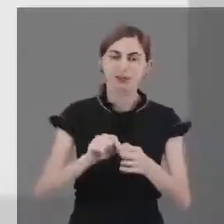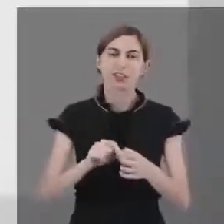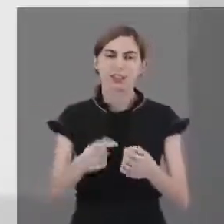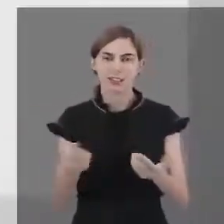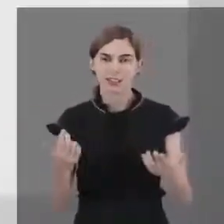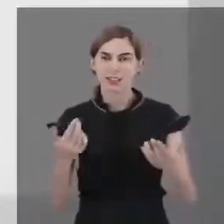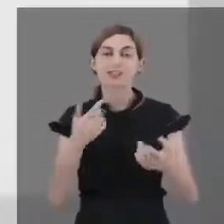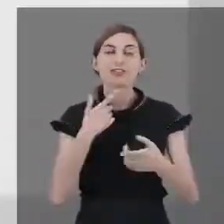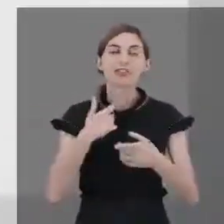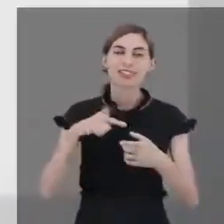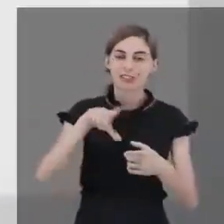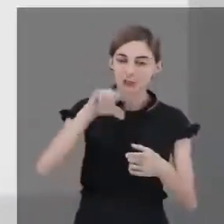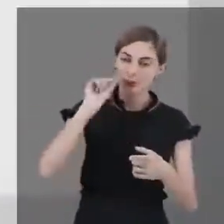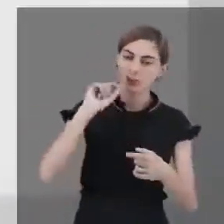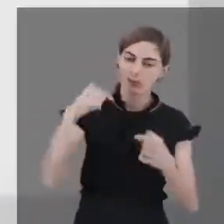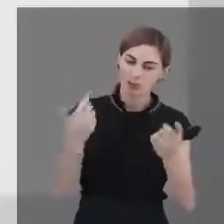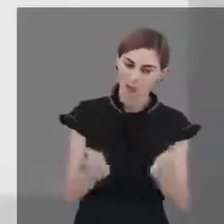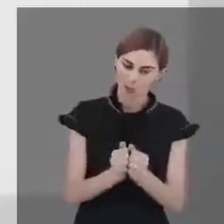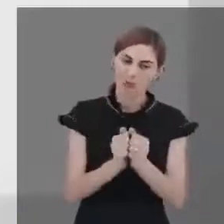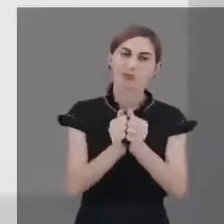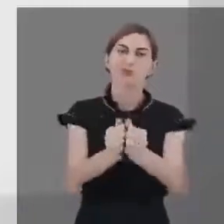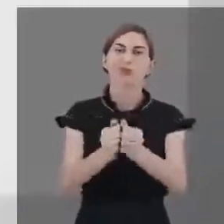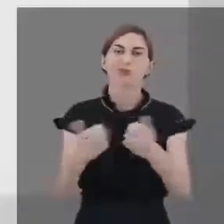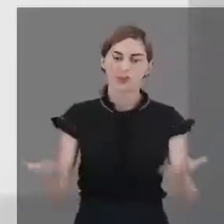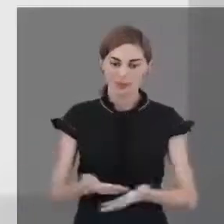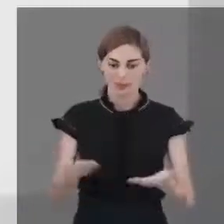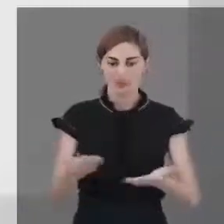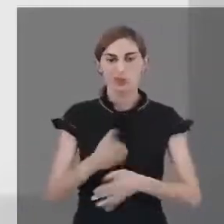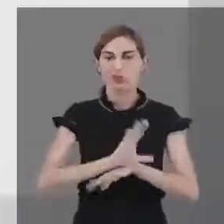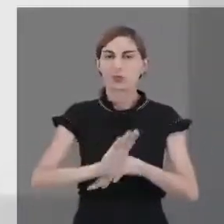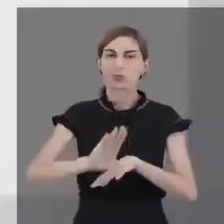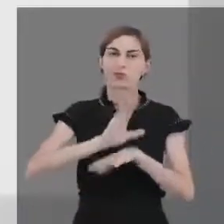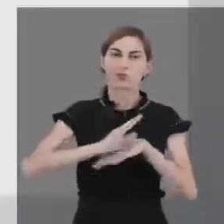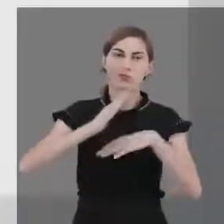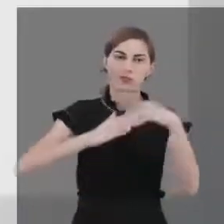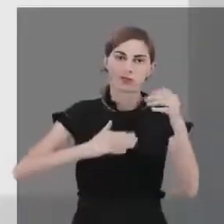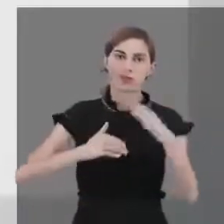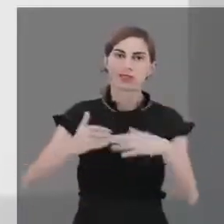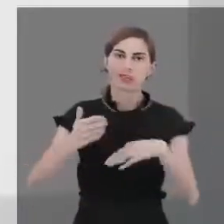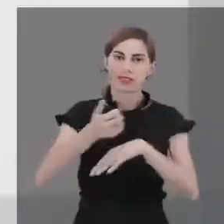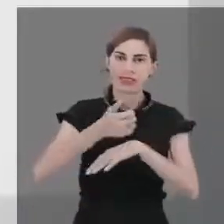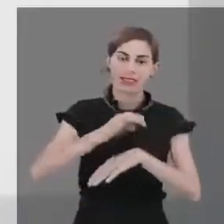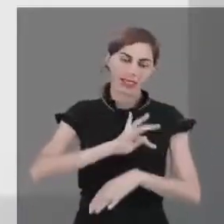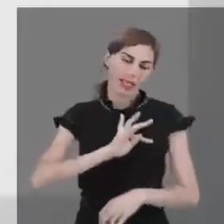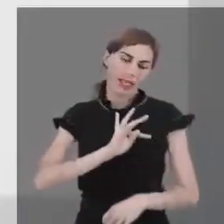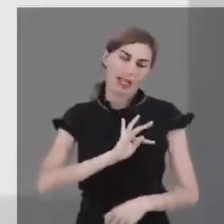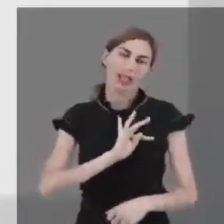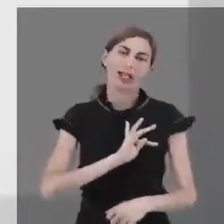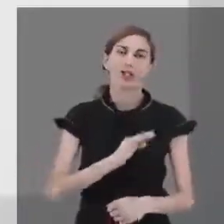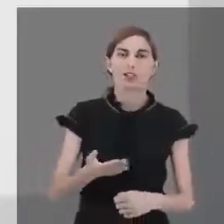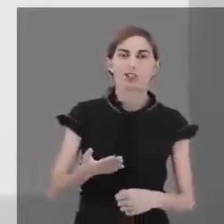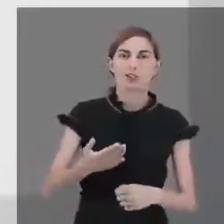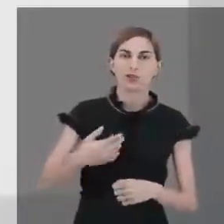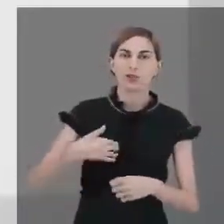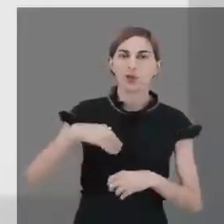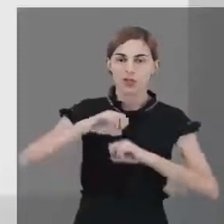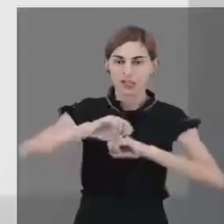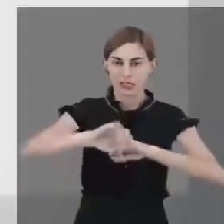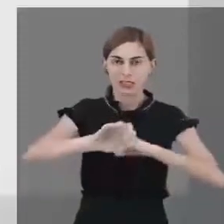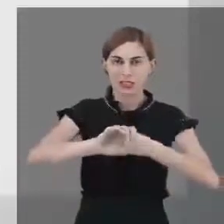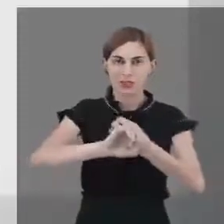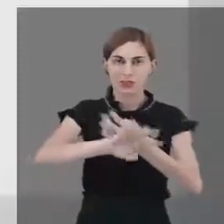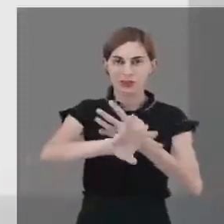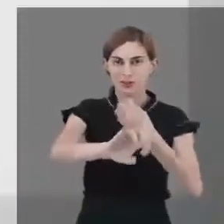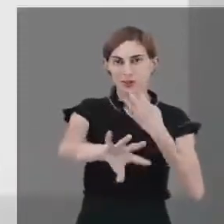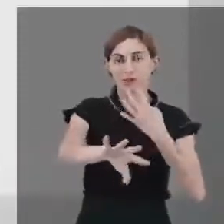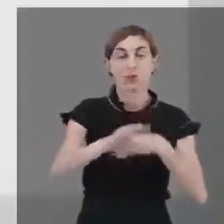de estar conosco, a partir de agora, em um curso técnico na modalidade de educação à distância. O governo do